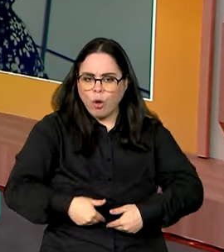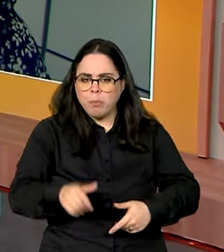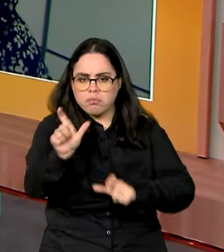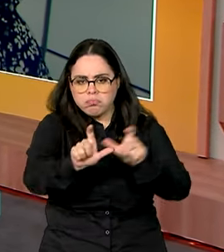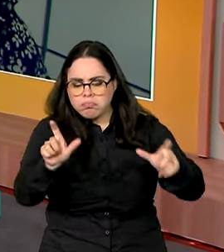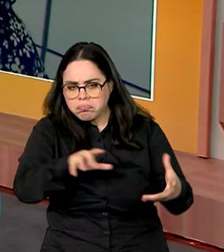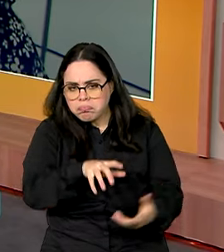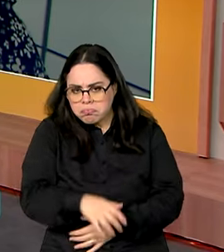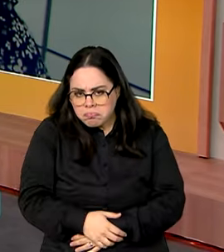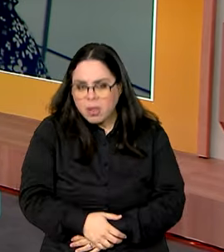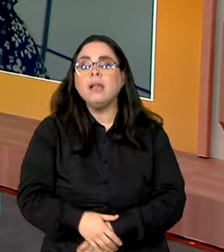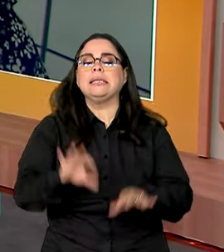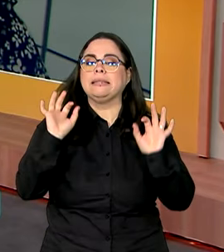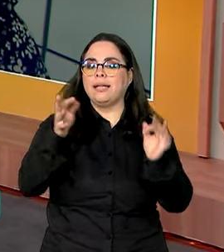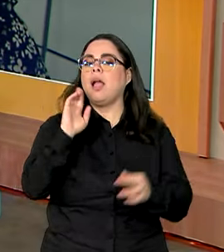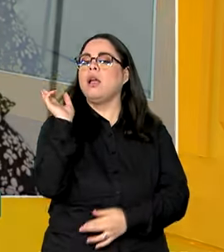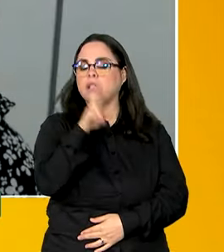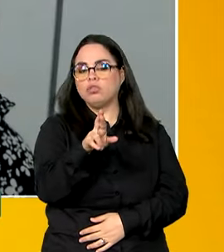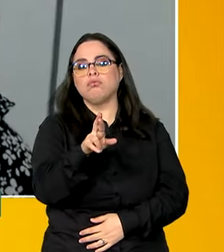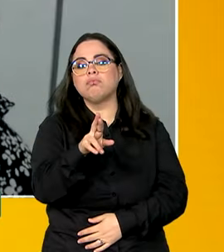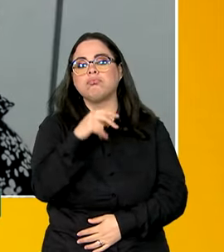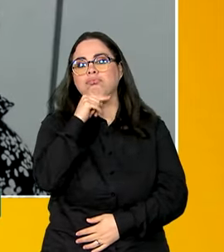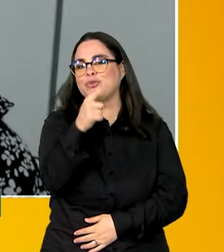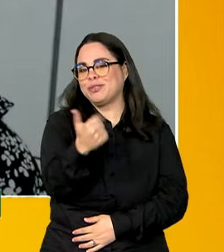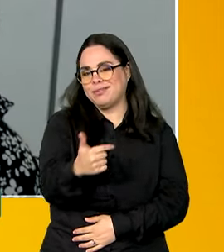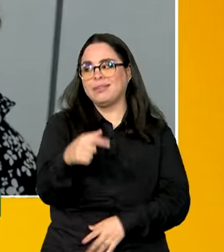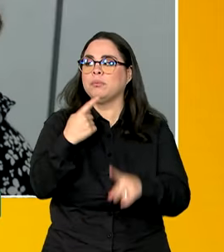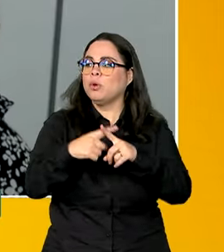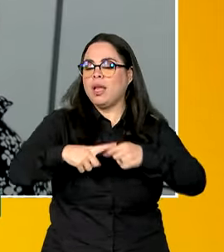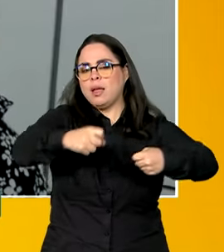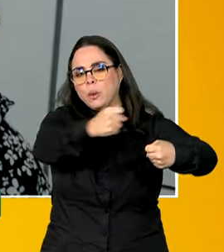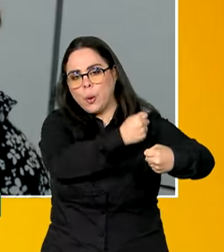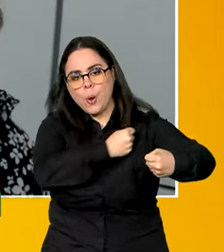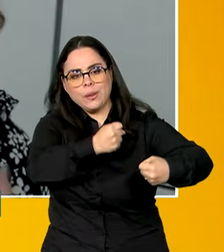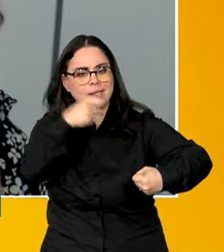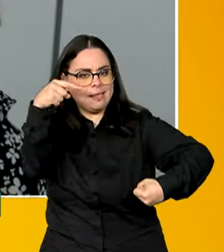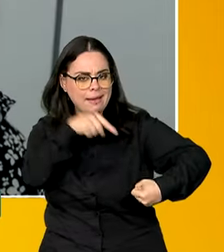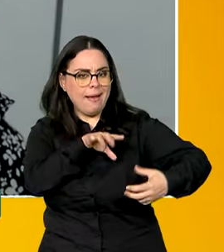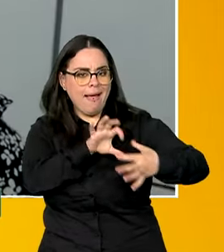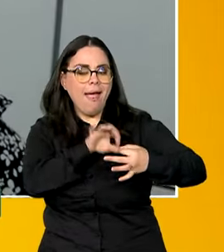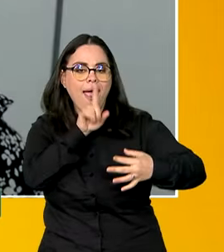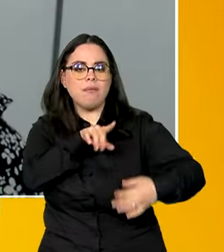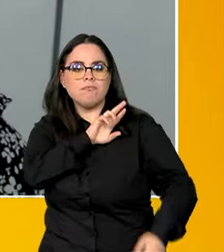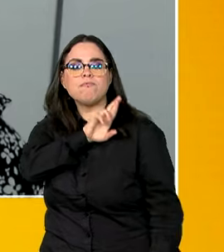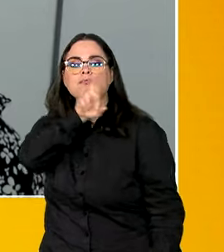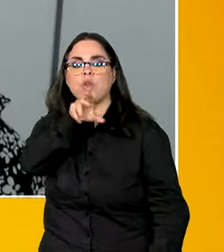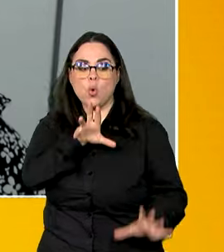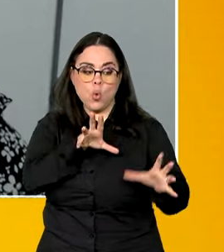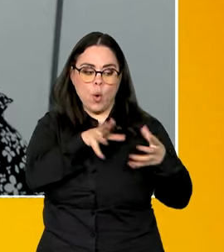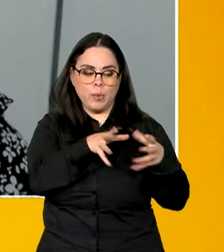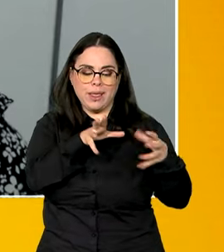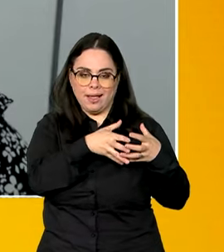Sem dúvida, sem dúvida nenhuma. As cozinhas, elas são, elas é uma resposta comunitária, né? Então,